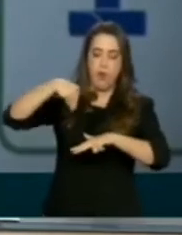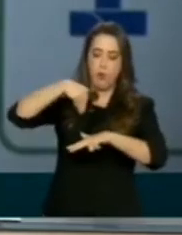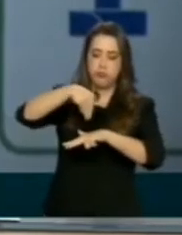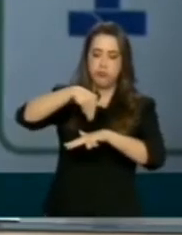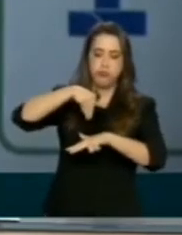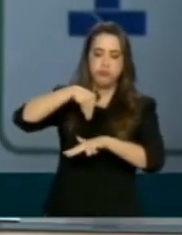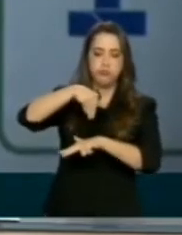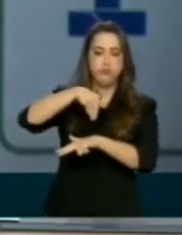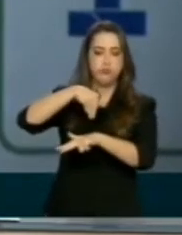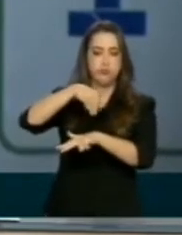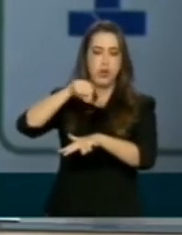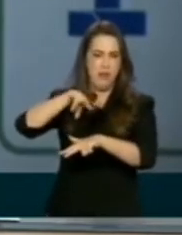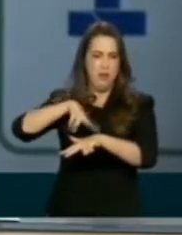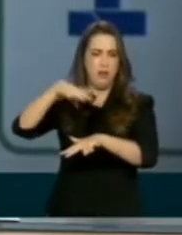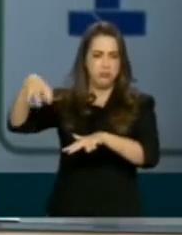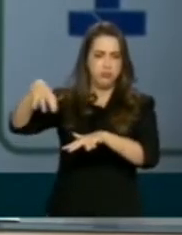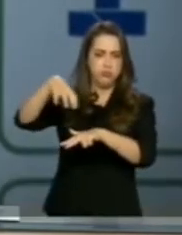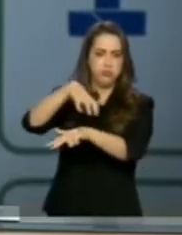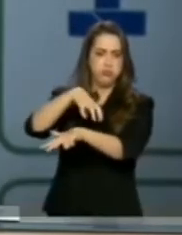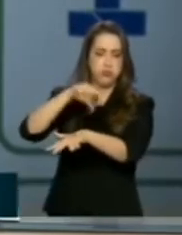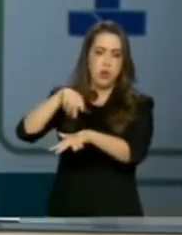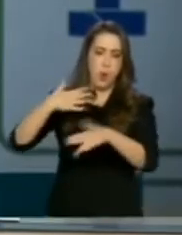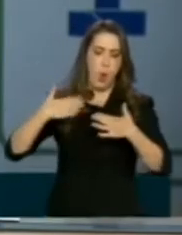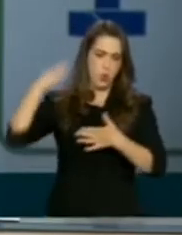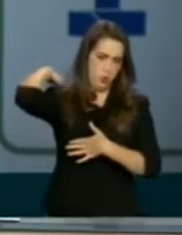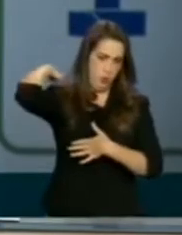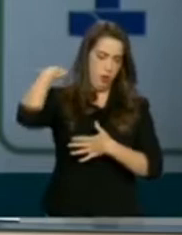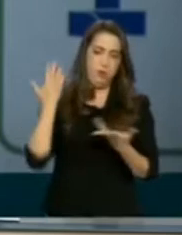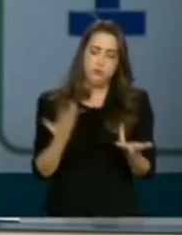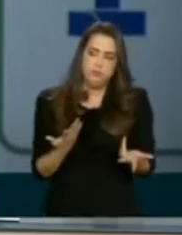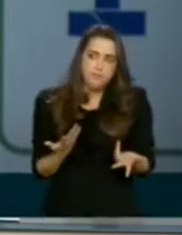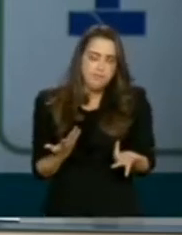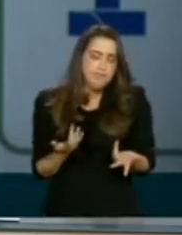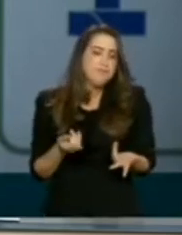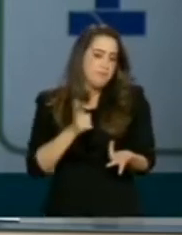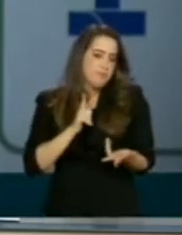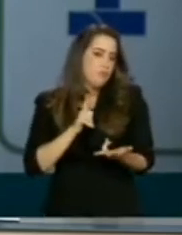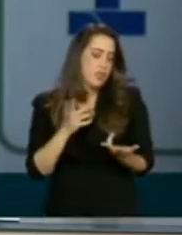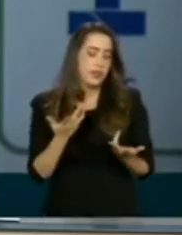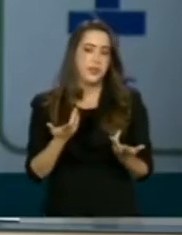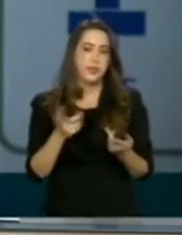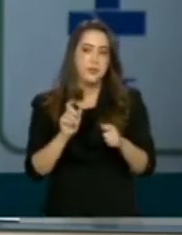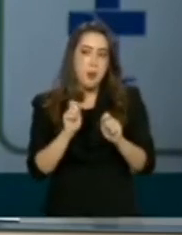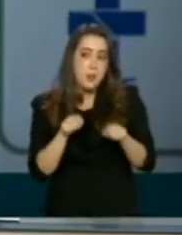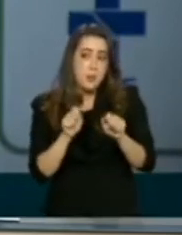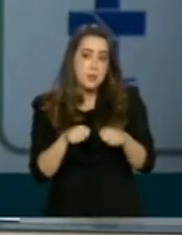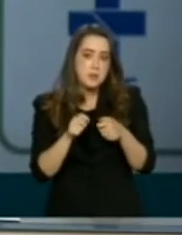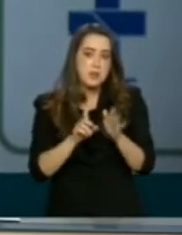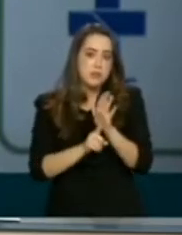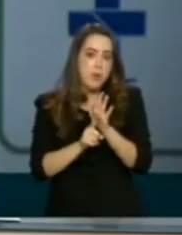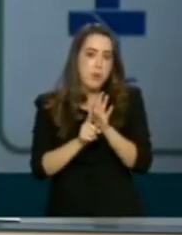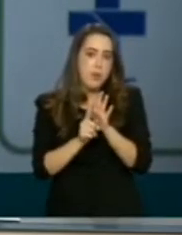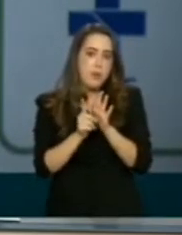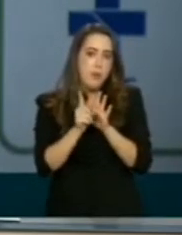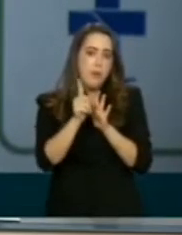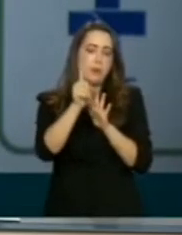por critérios clínicos, clínicos epidemiológicos, por critérios de imagem, existe normalmente uma tendência de um aumento no